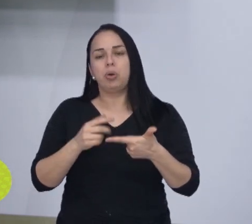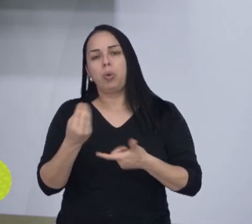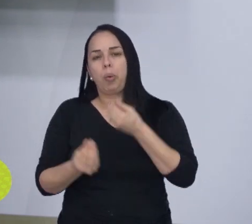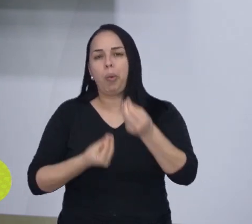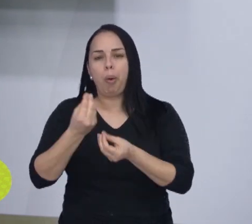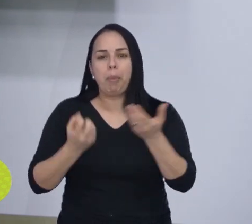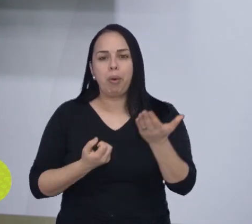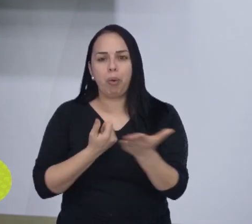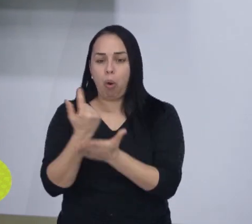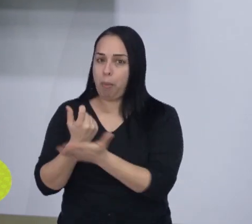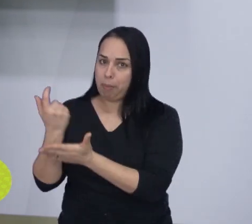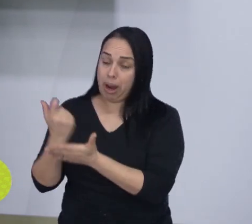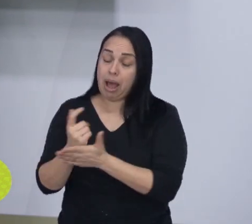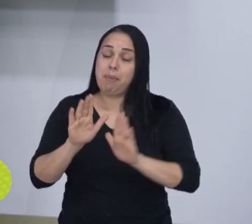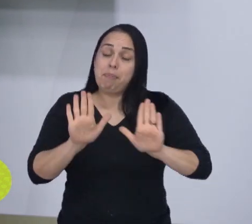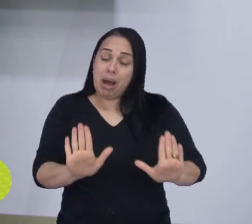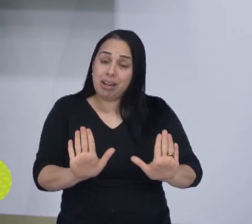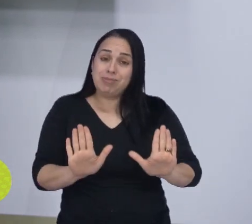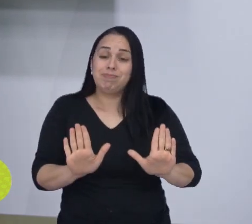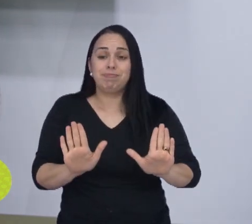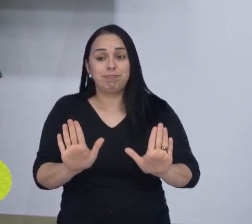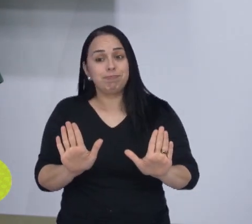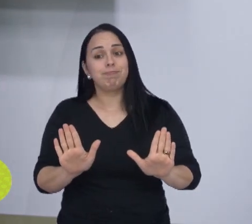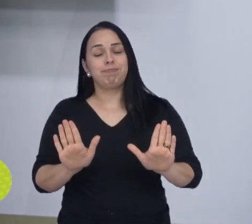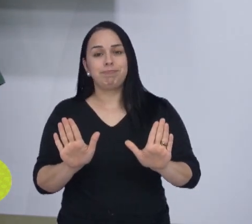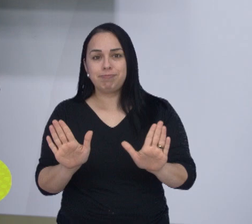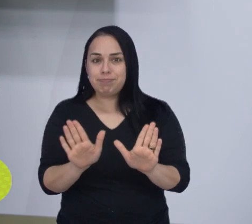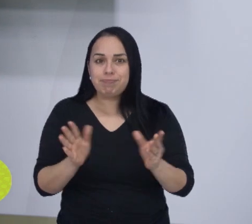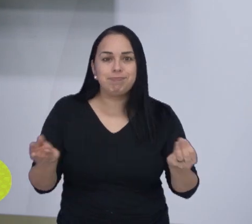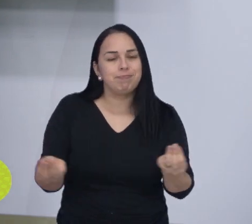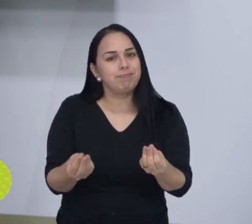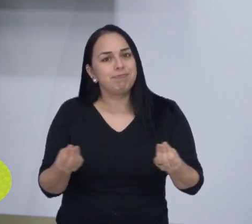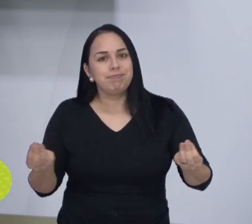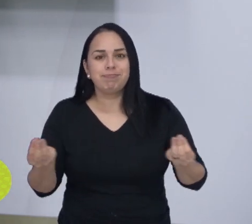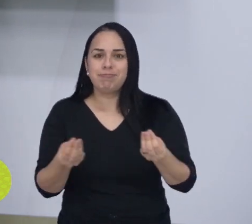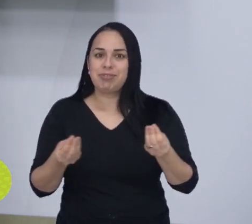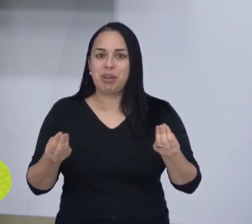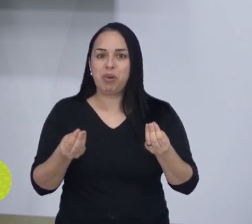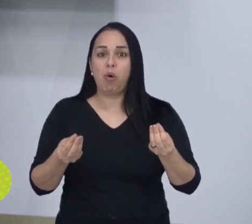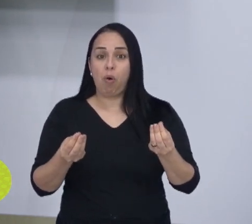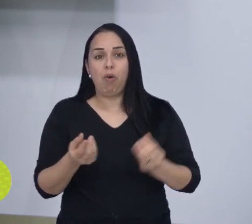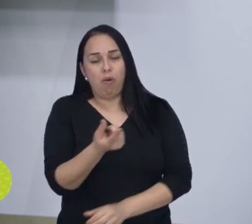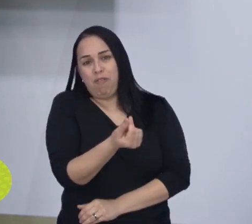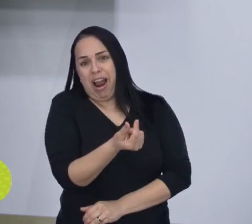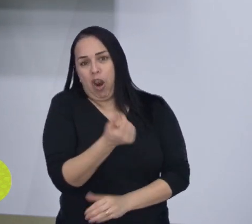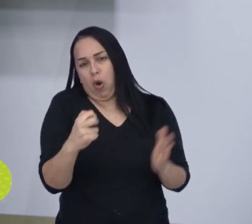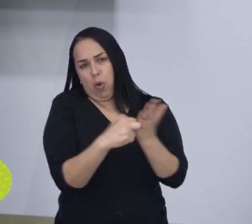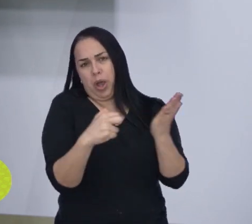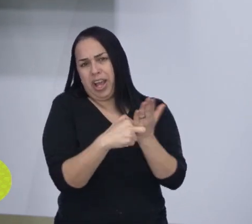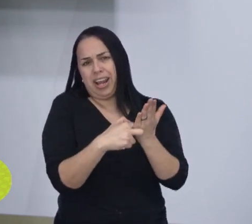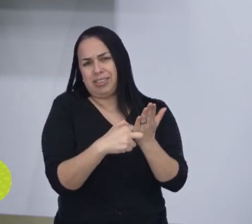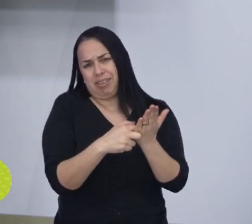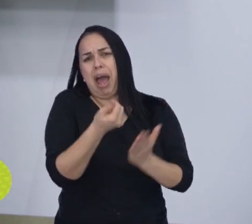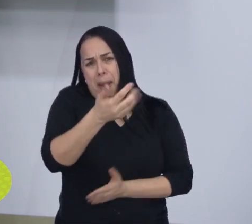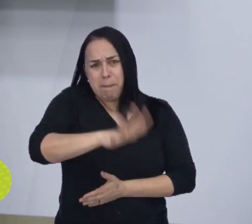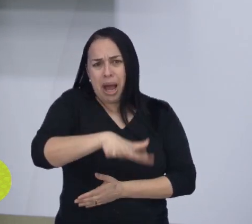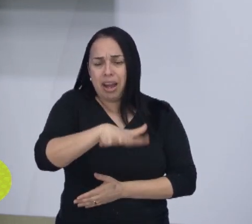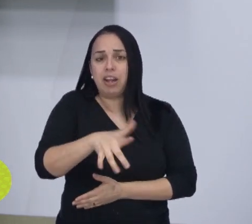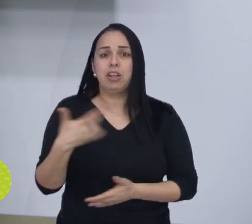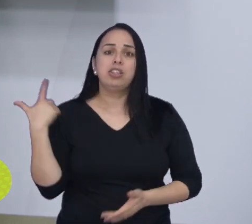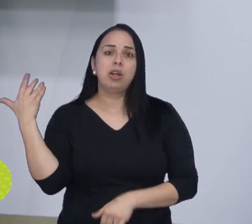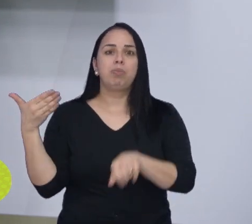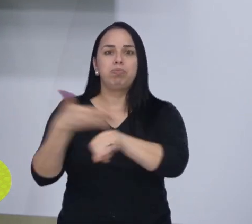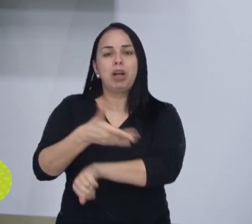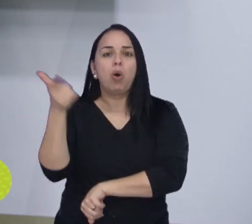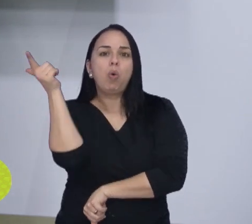fazer as coisas, mas também não está muito alto, né, o valor do ingresso, dá para assistir o